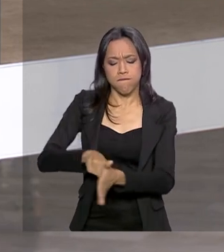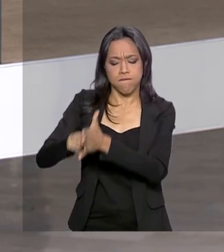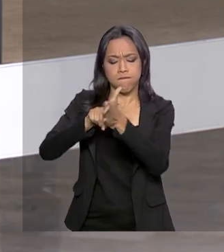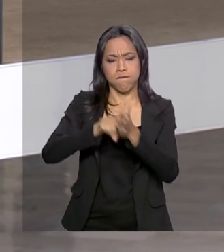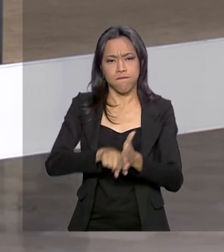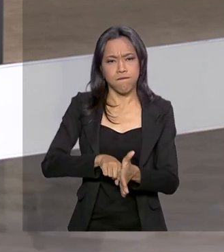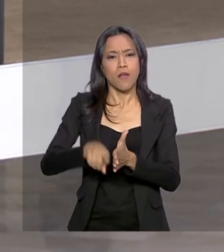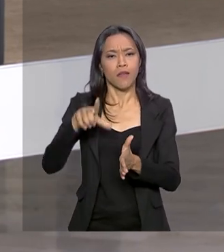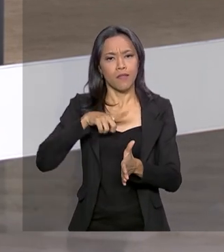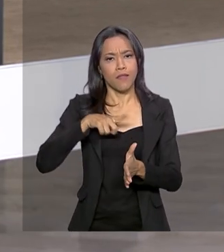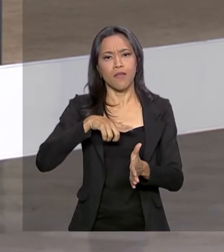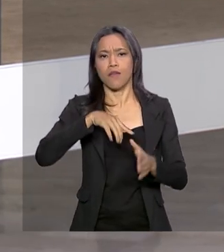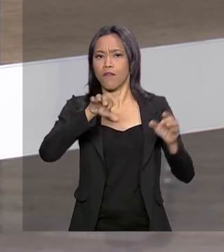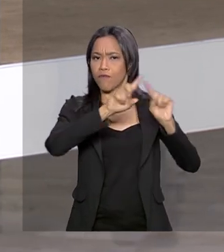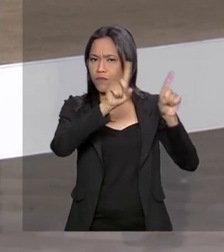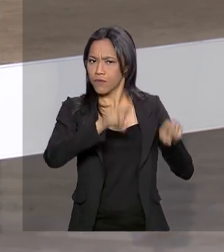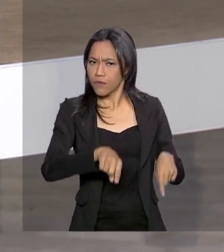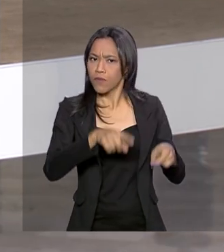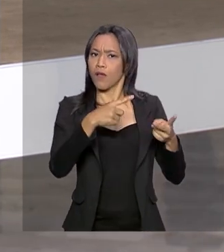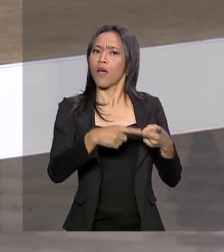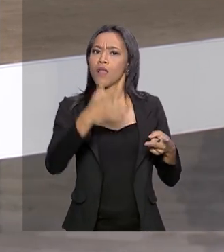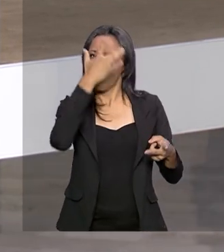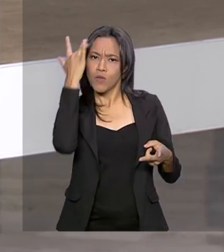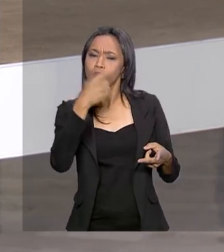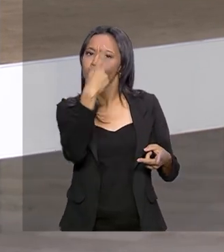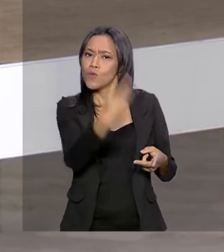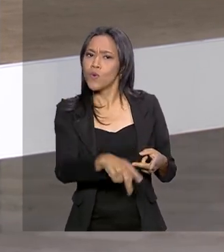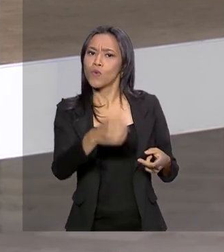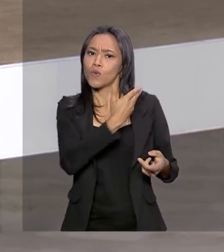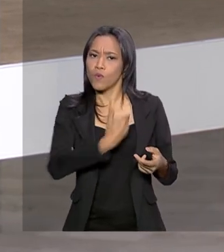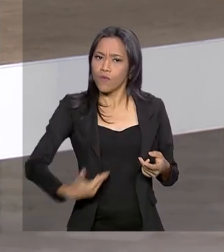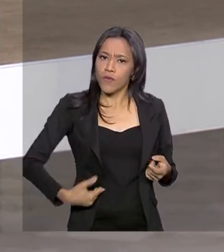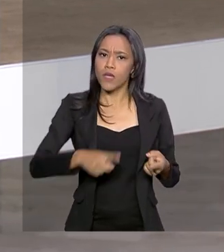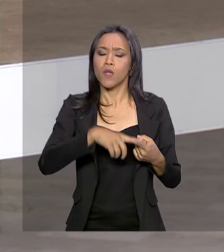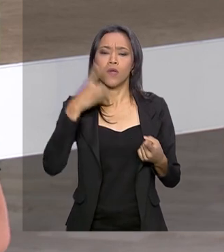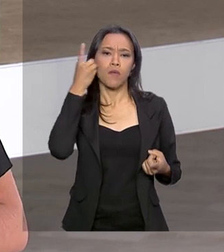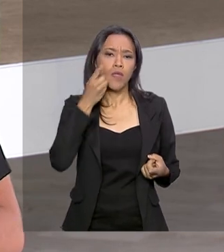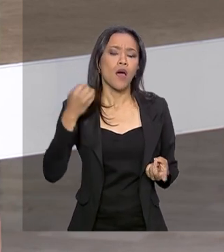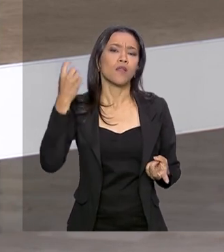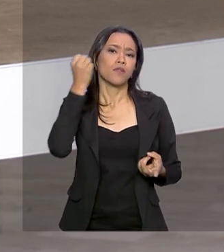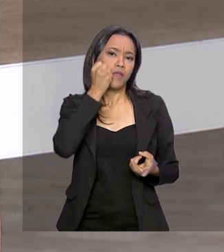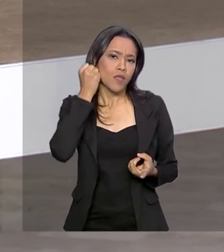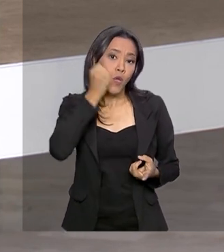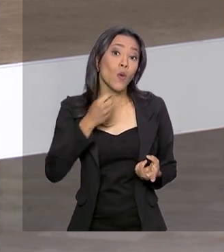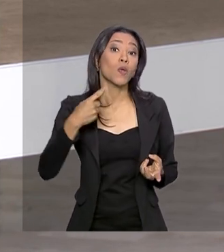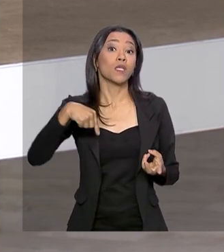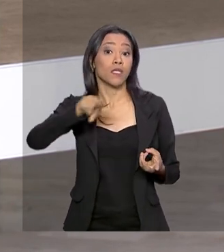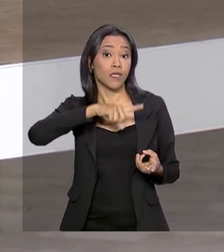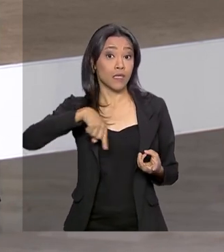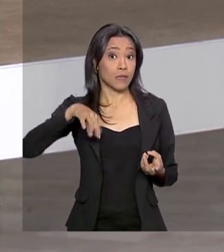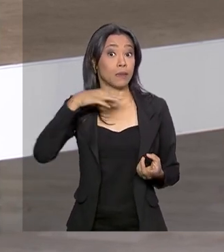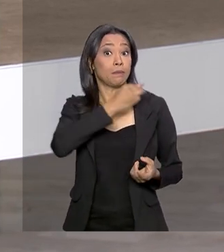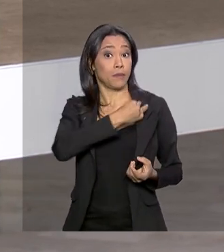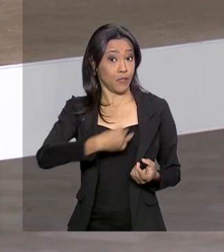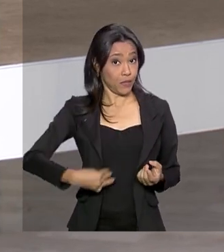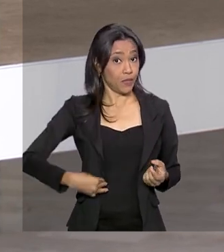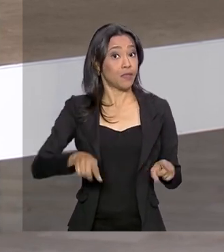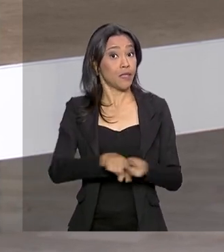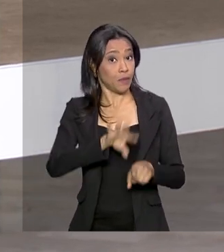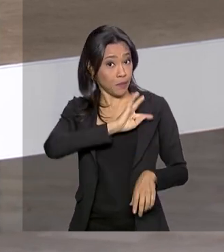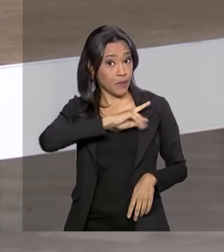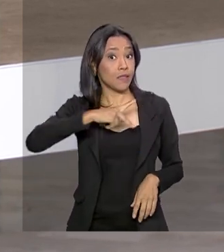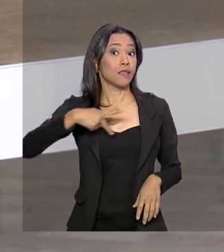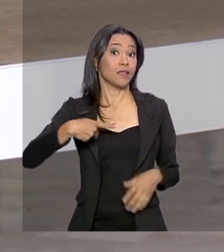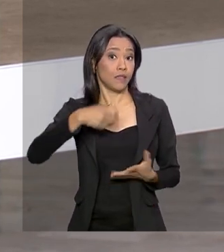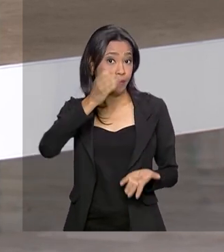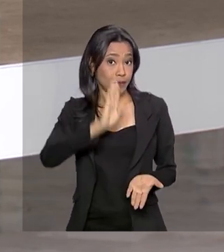agentes públicos com foro privilegiado. Entre eles, deputados, senadores, ministros de Estado e até o presidente da República.